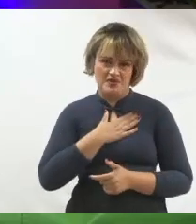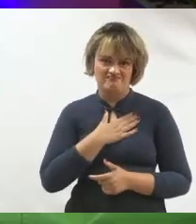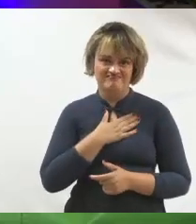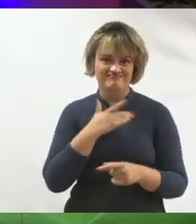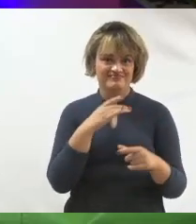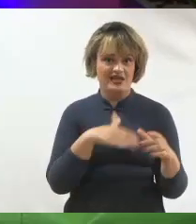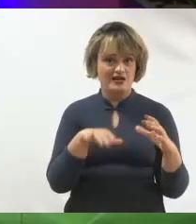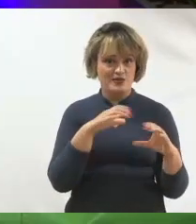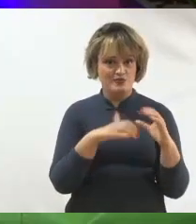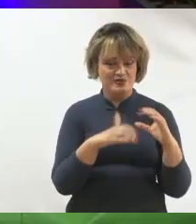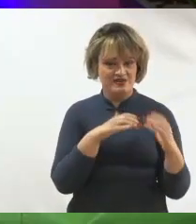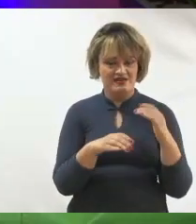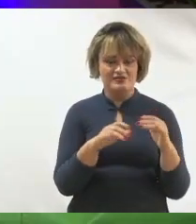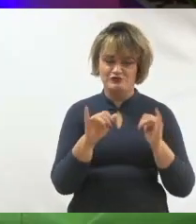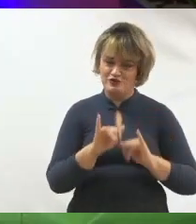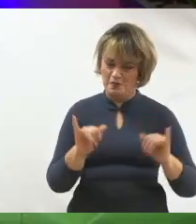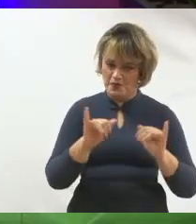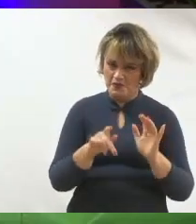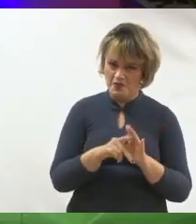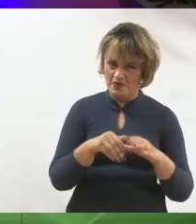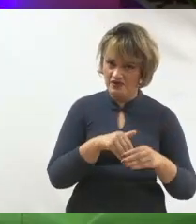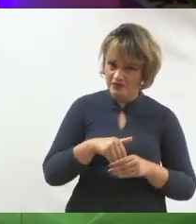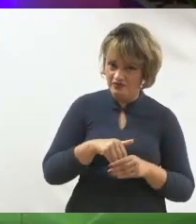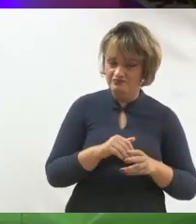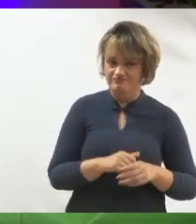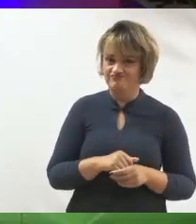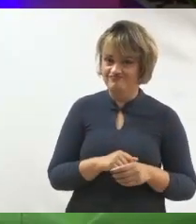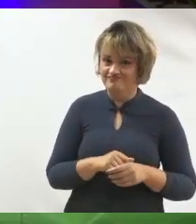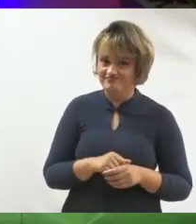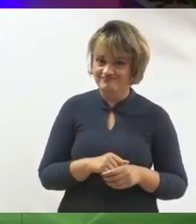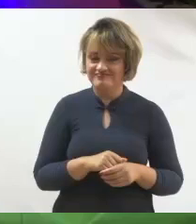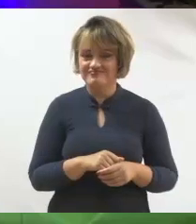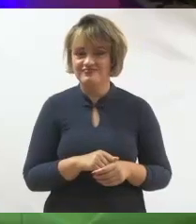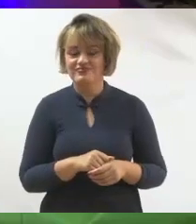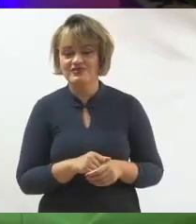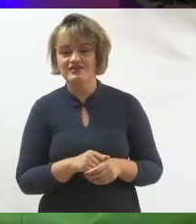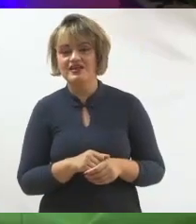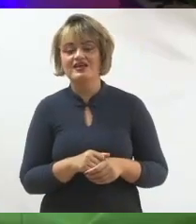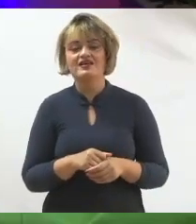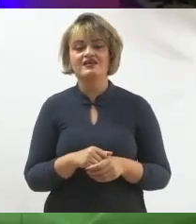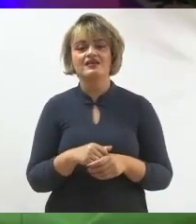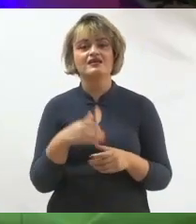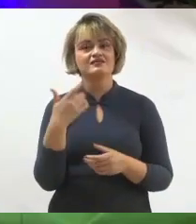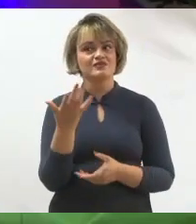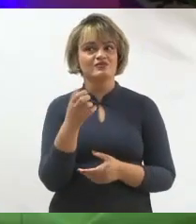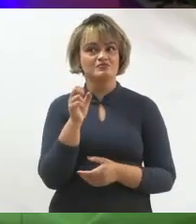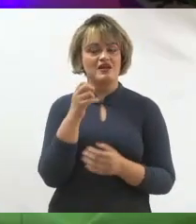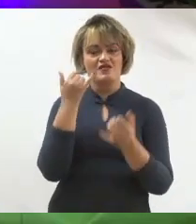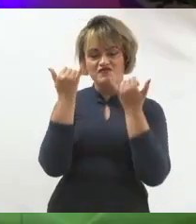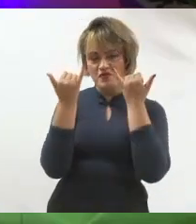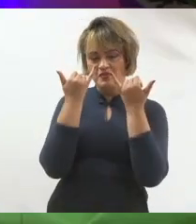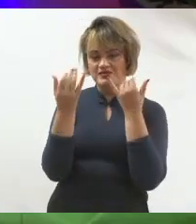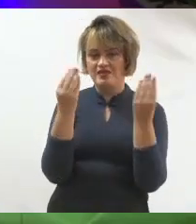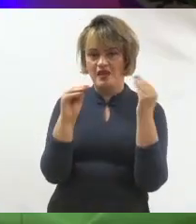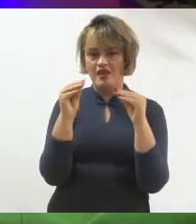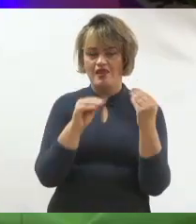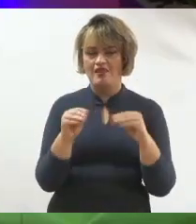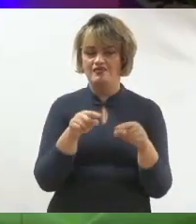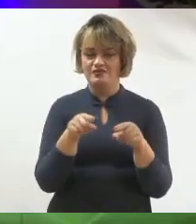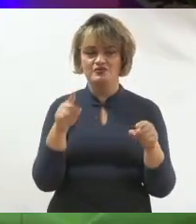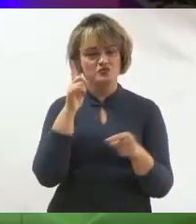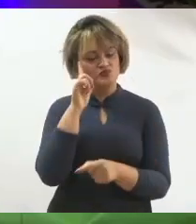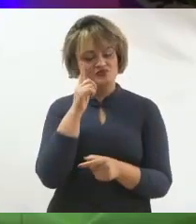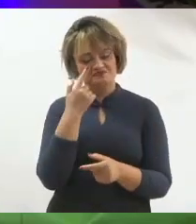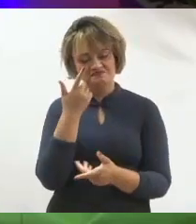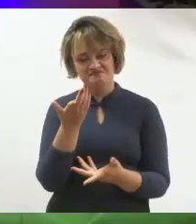comunicação dentro de campanhas eleitorais. Então, pra agregar a vocês informações que vão ser úteis aí no dia a